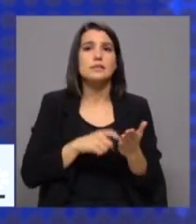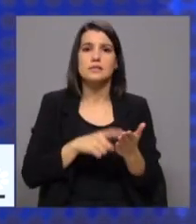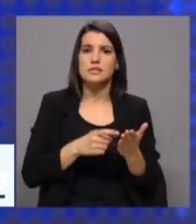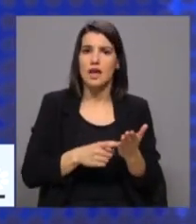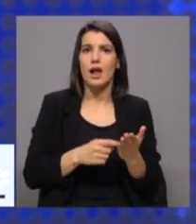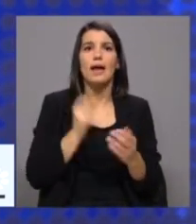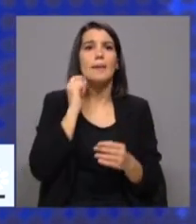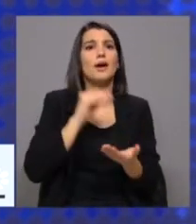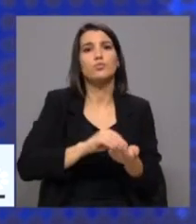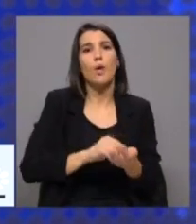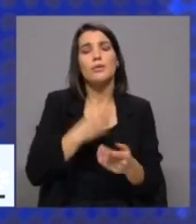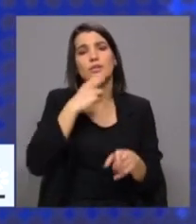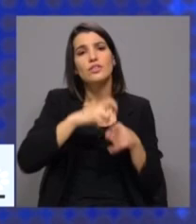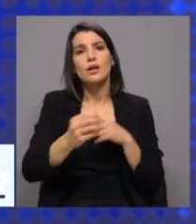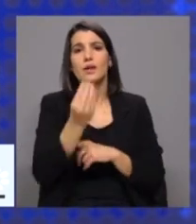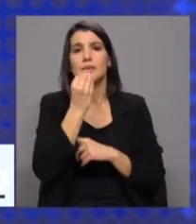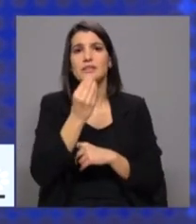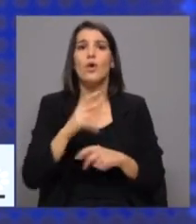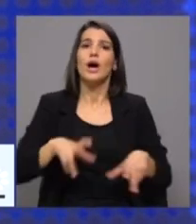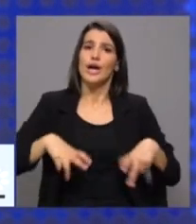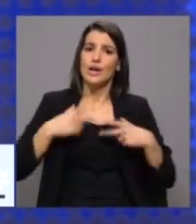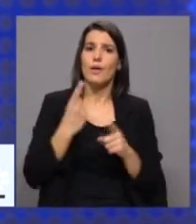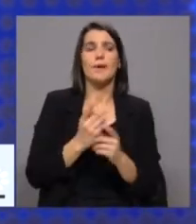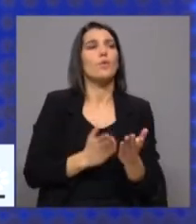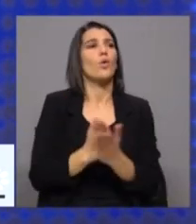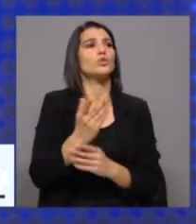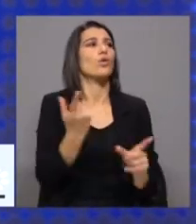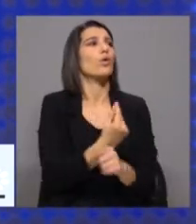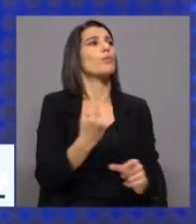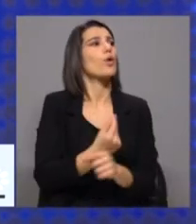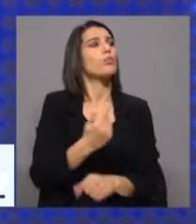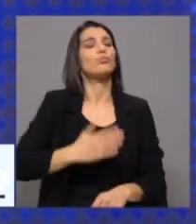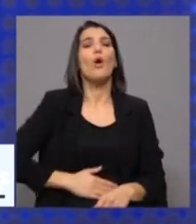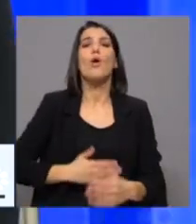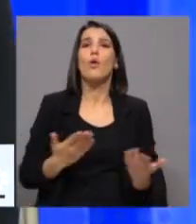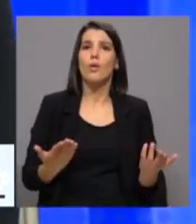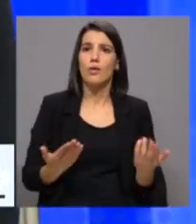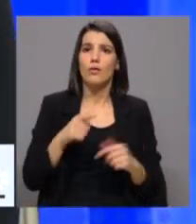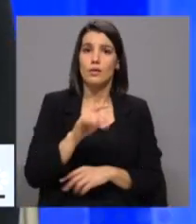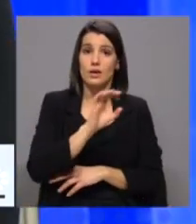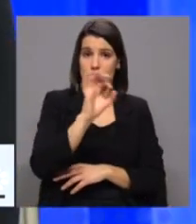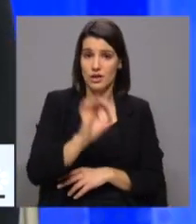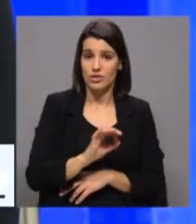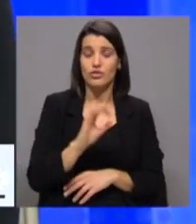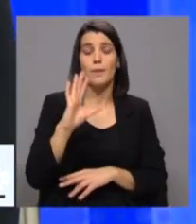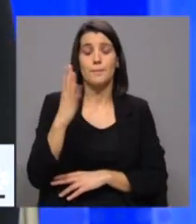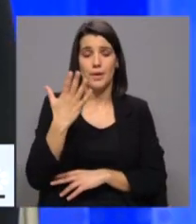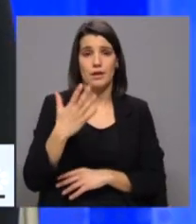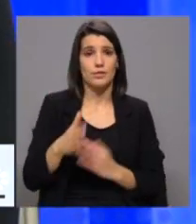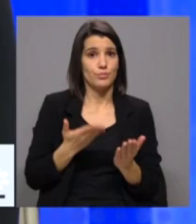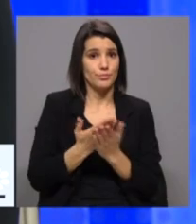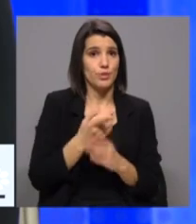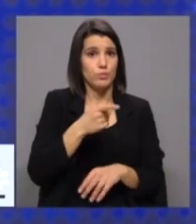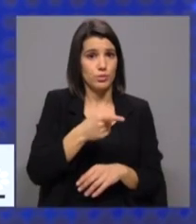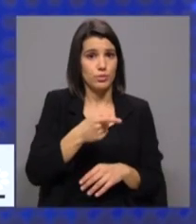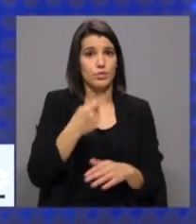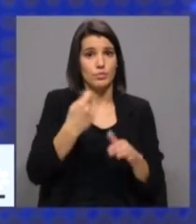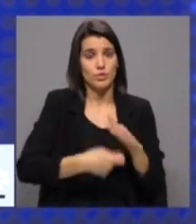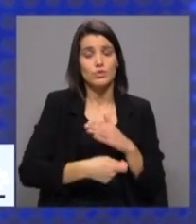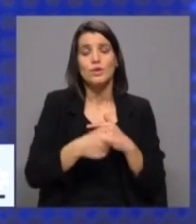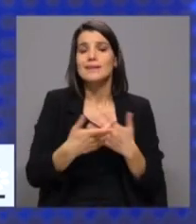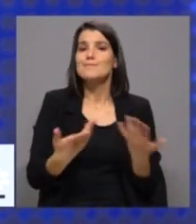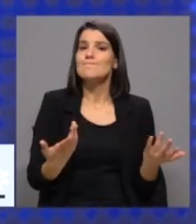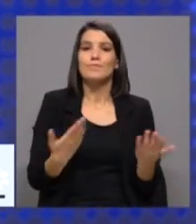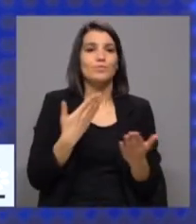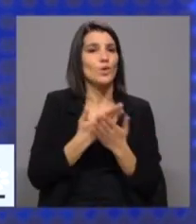alimentação, e que fazem com que quem é mais rico possa continuar a consumir. E, por outro lado, a taxa que o PAN propôs, na verdade, não fazia